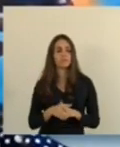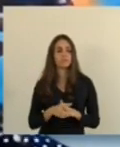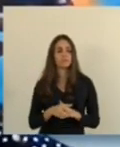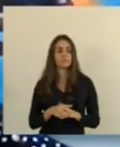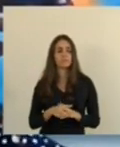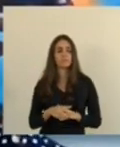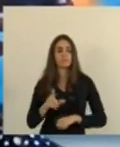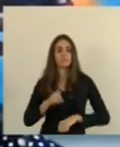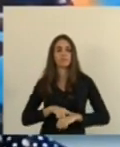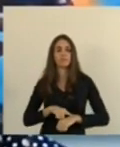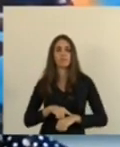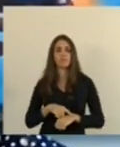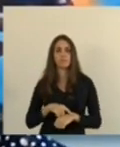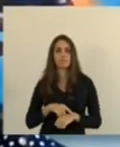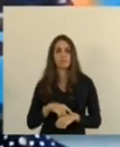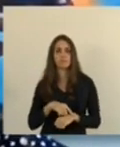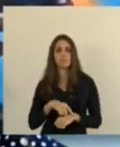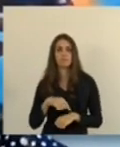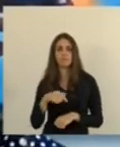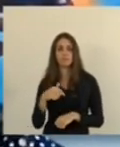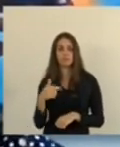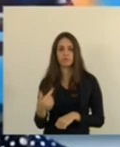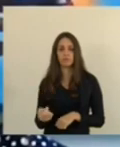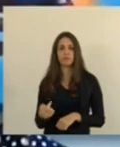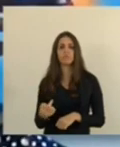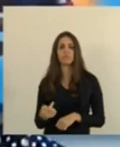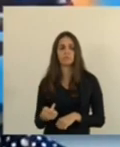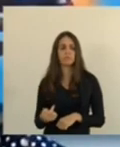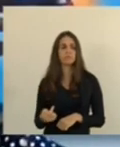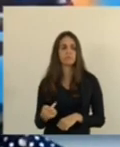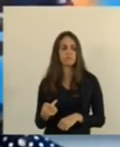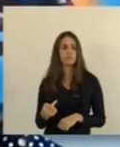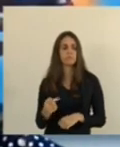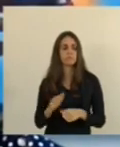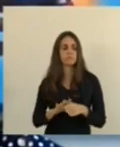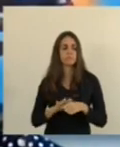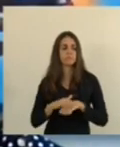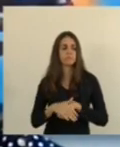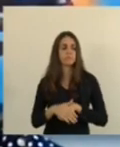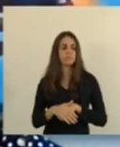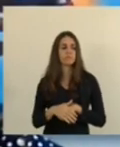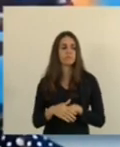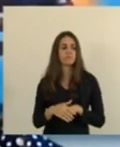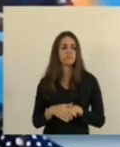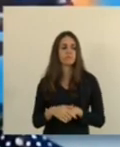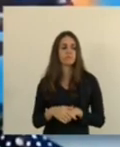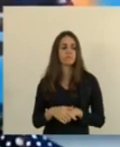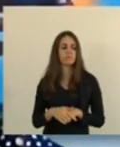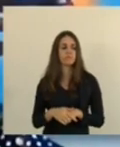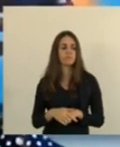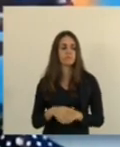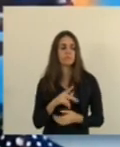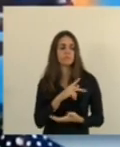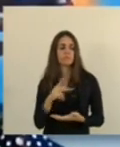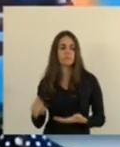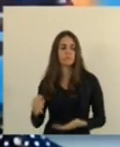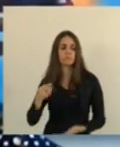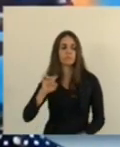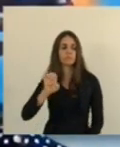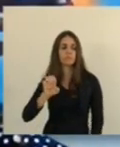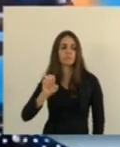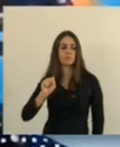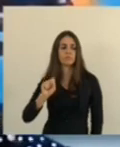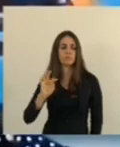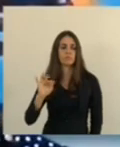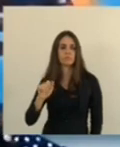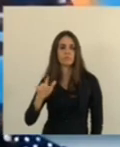às 19 horas, na cidade de Alta, no Centro de Vitória. A Academia Espírito Santo e Enso de Letras, atualmente presidida pela professora Estera Frio Vieira